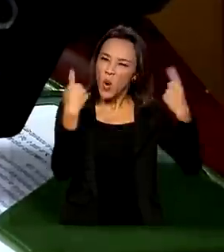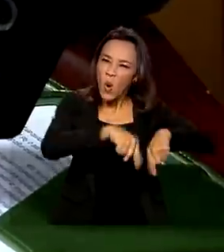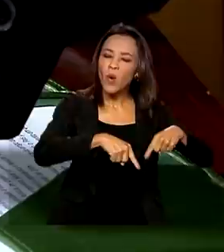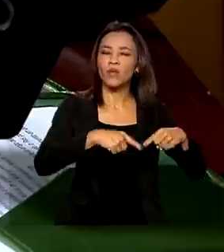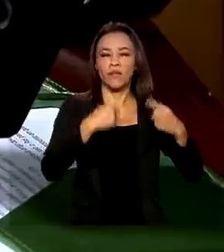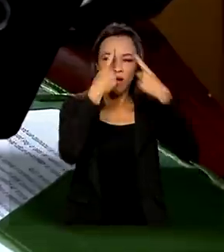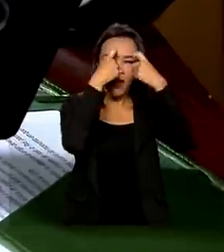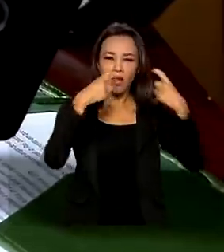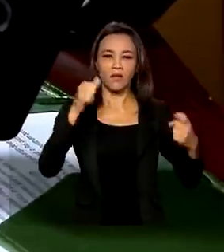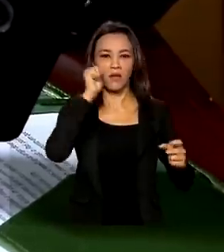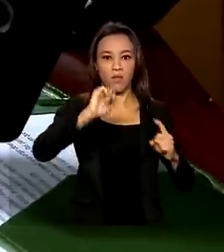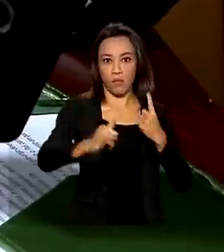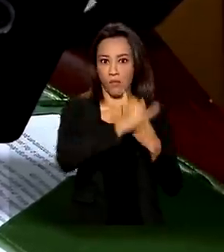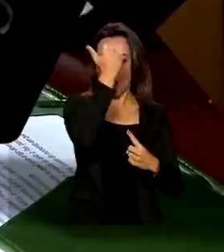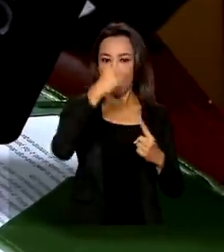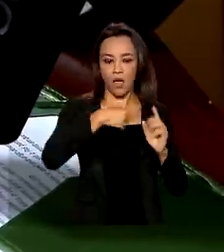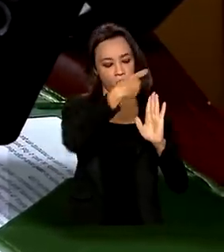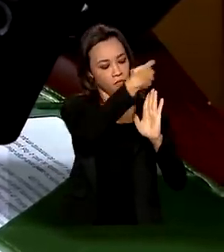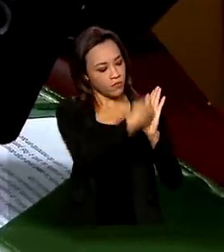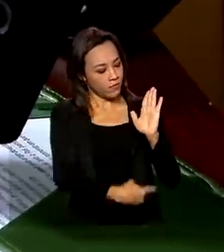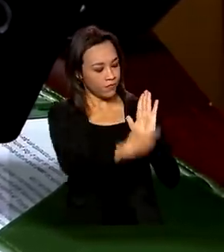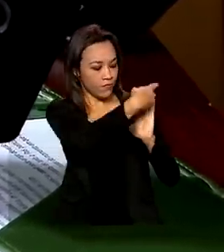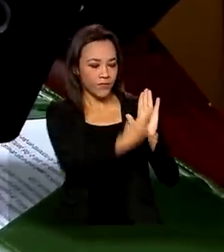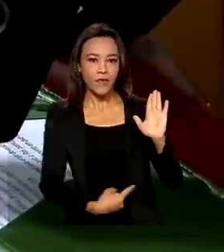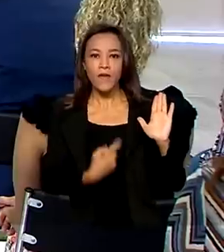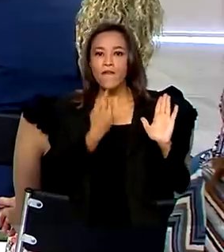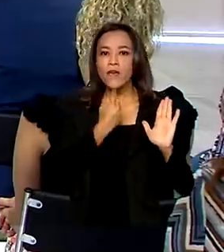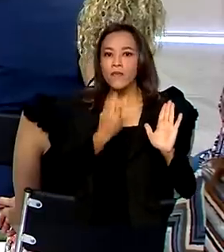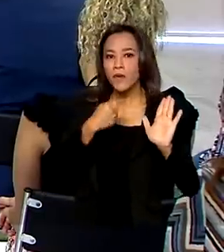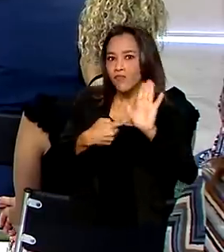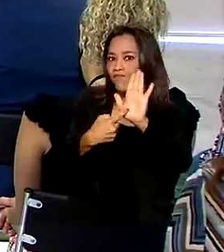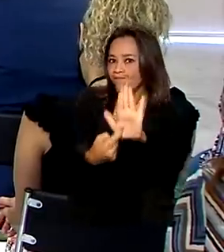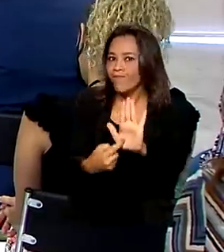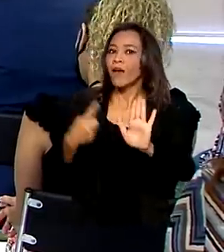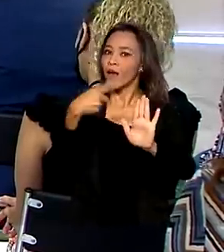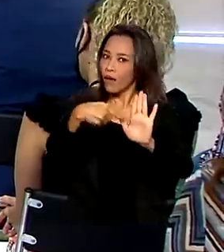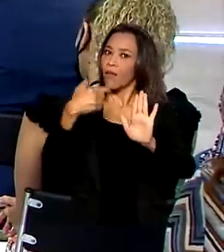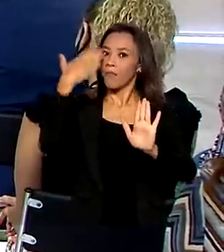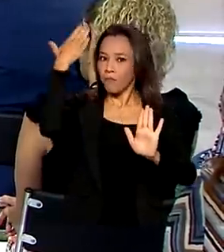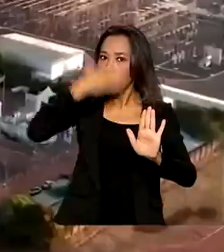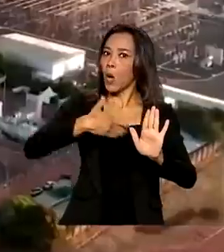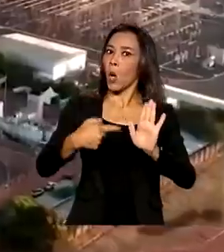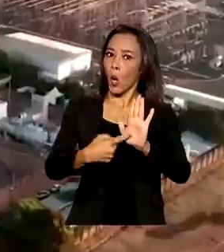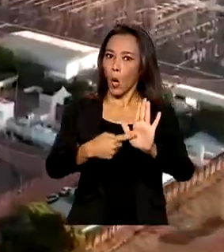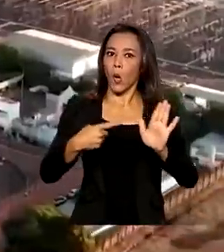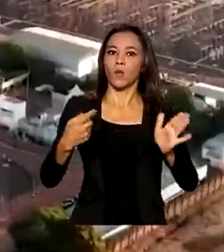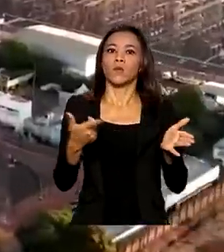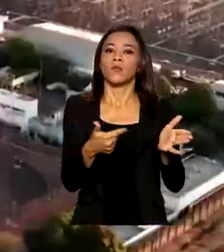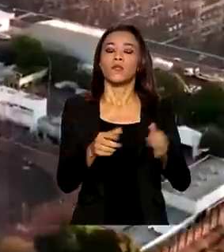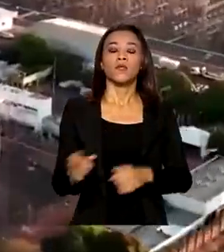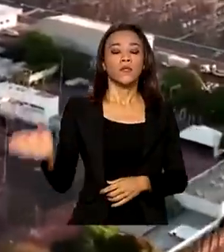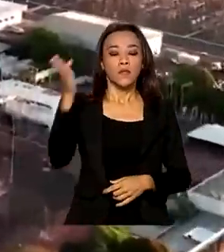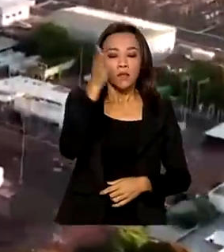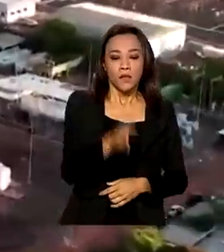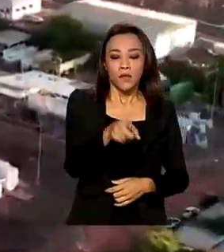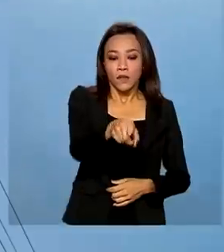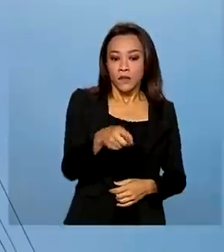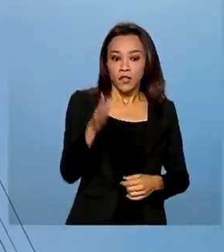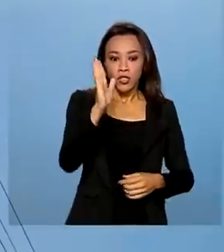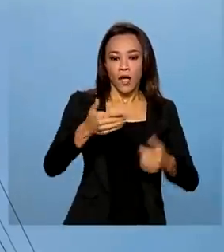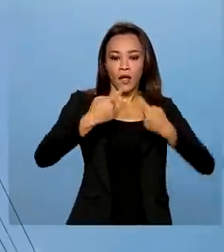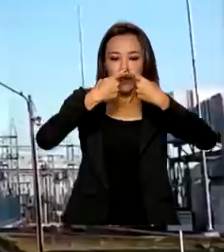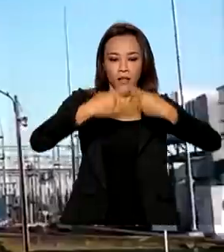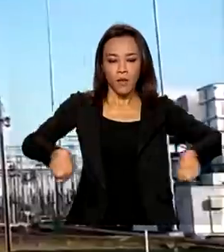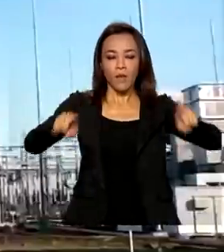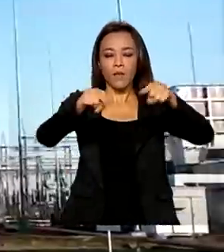É o programa Sinal Vermelho. Um X na mão é um alerta contra agressões. Reinaugurada uma das principais